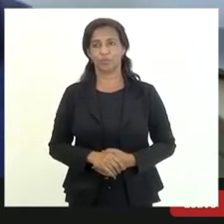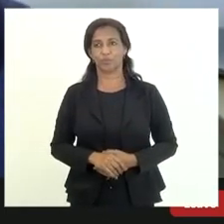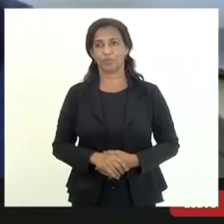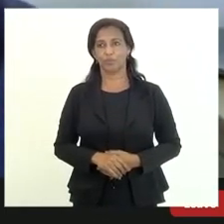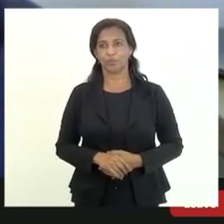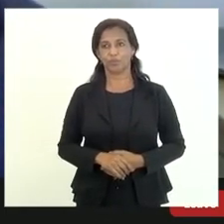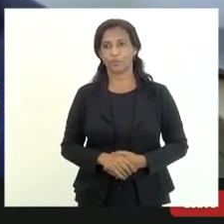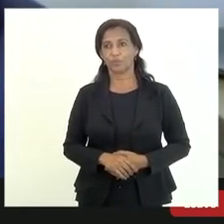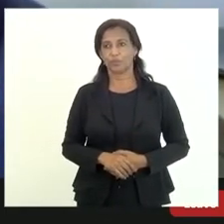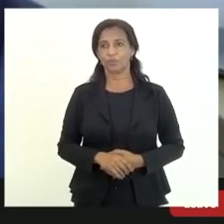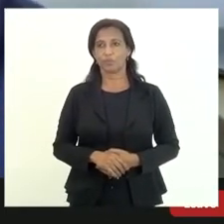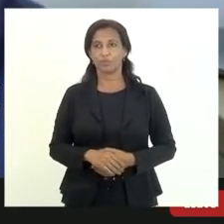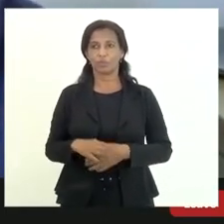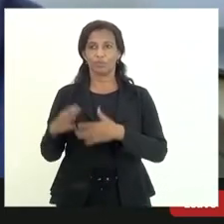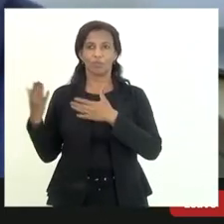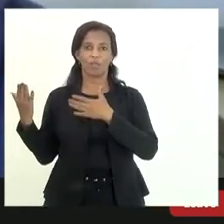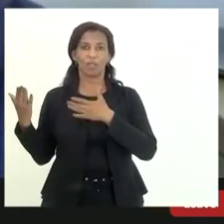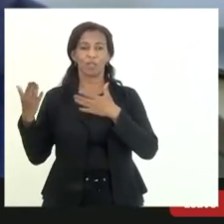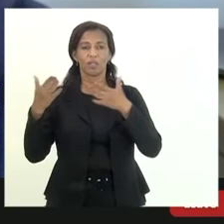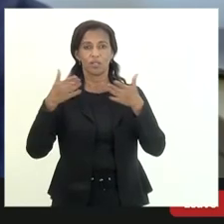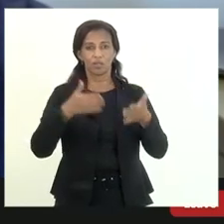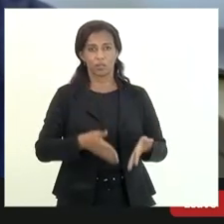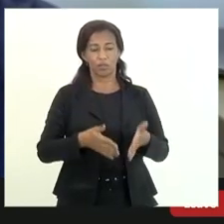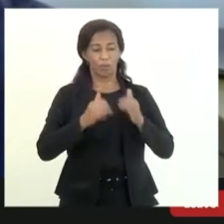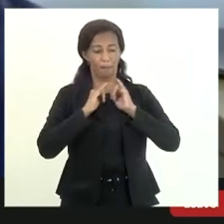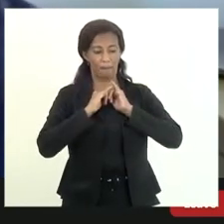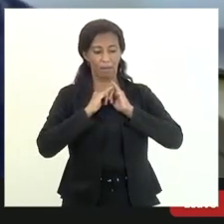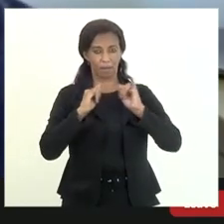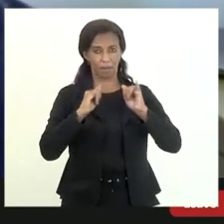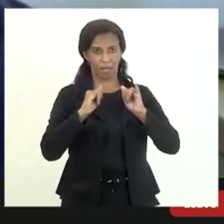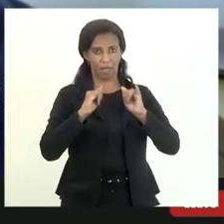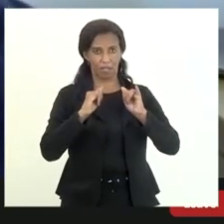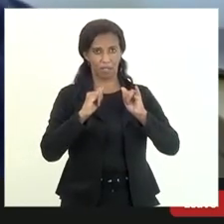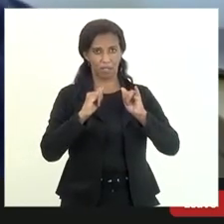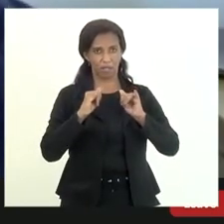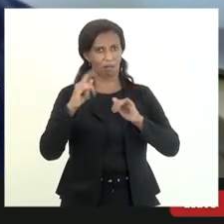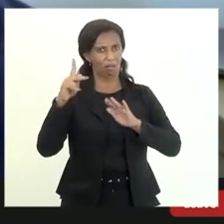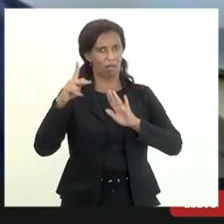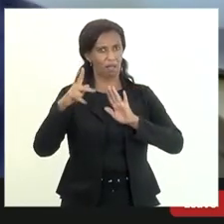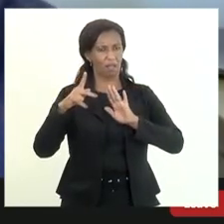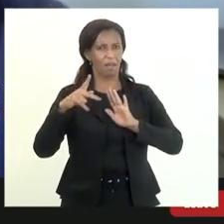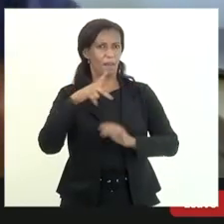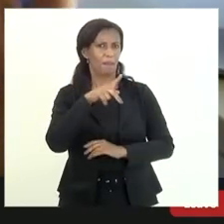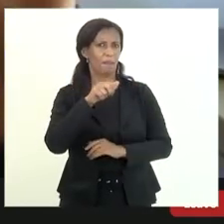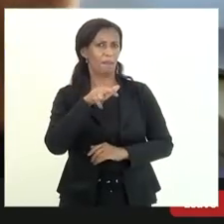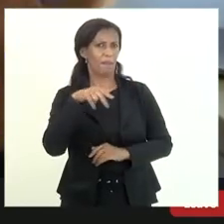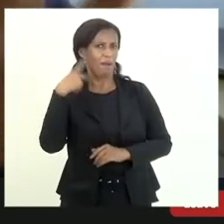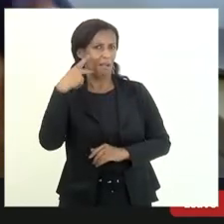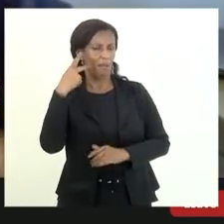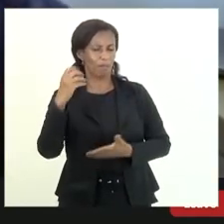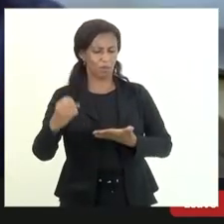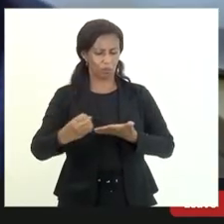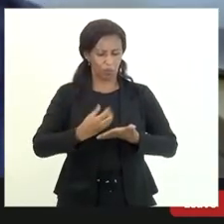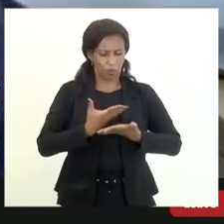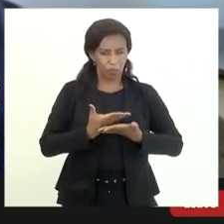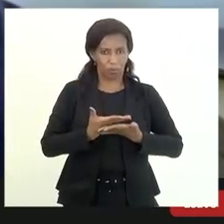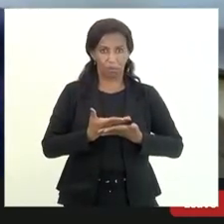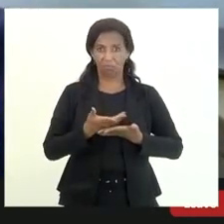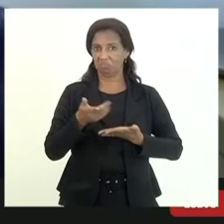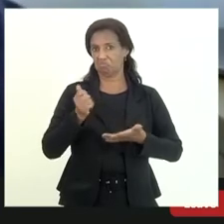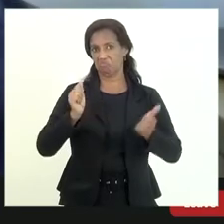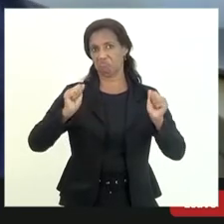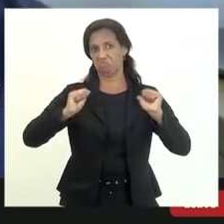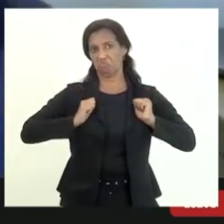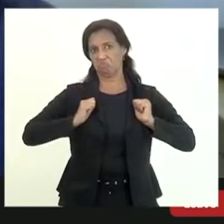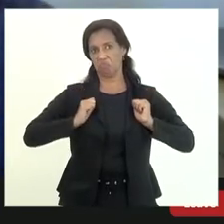chegou alguma mensagem para o parlamento não todo mundo voltou a se acomodar